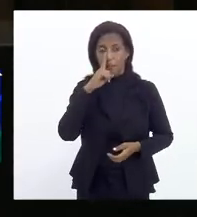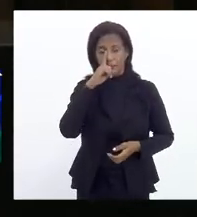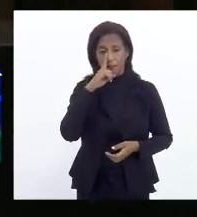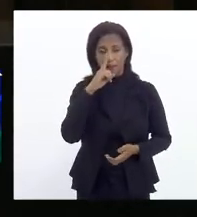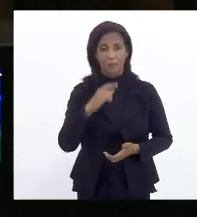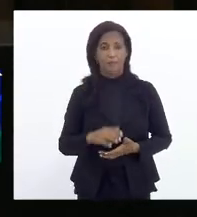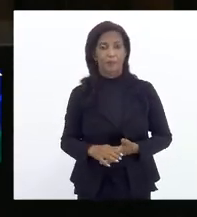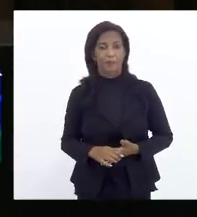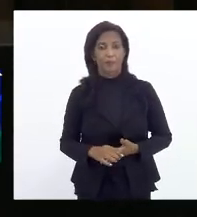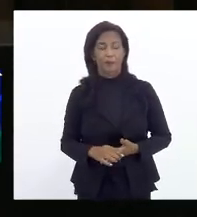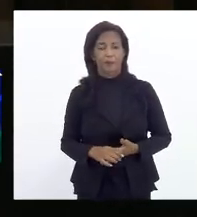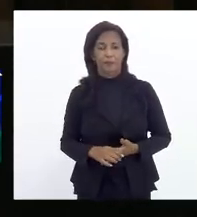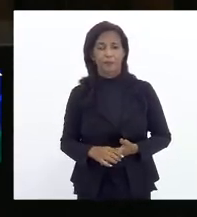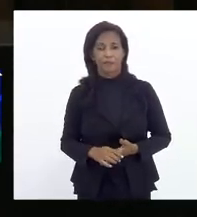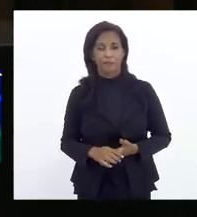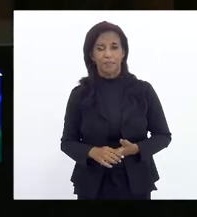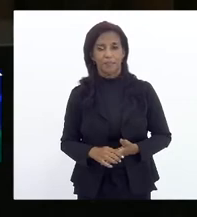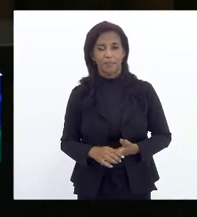perigosíssimos.